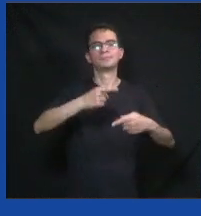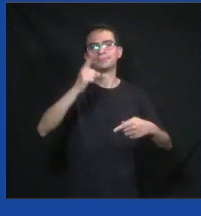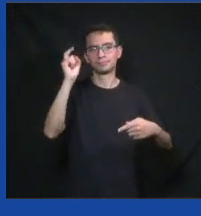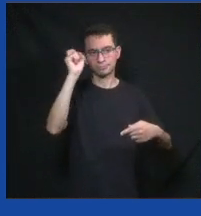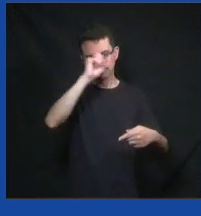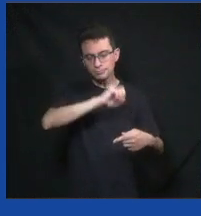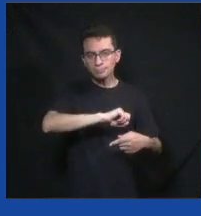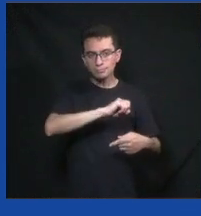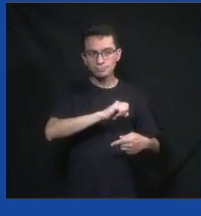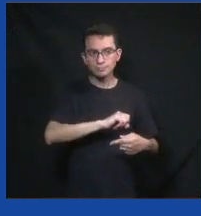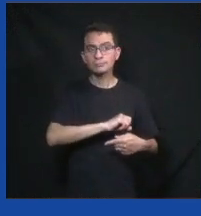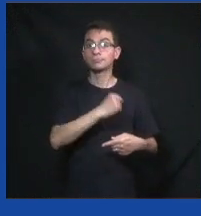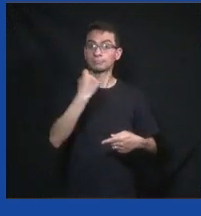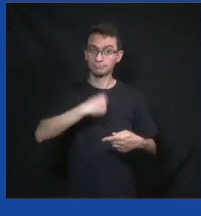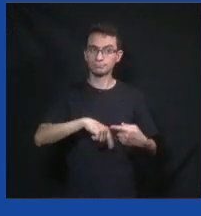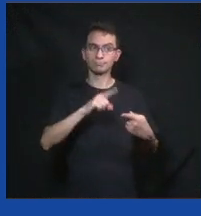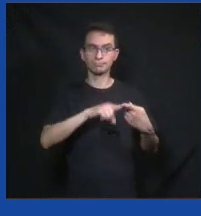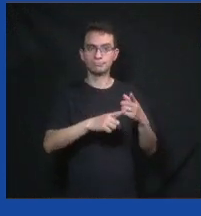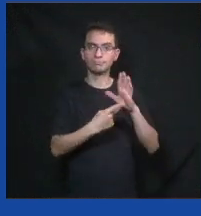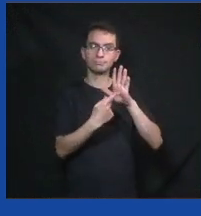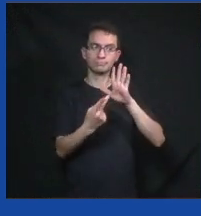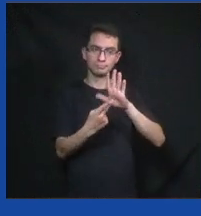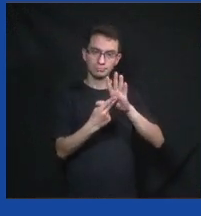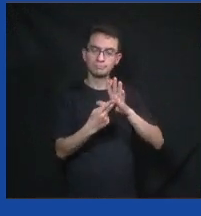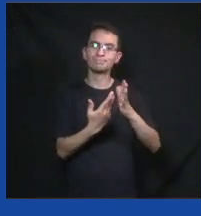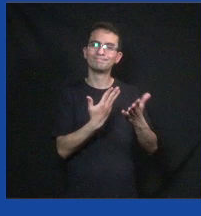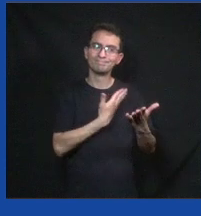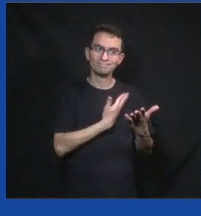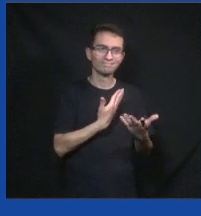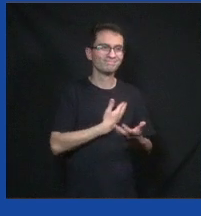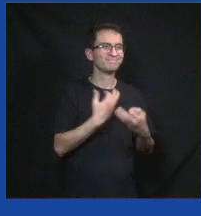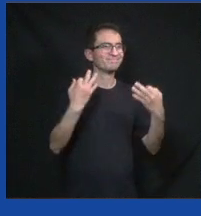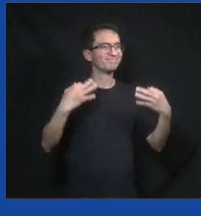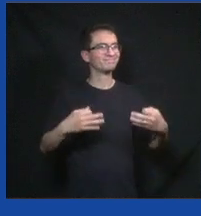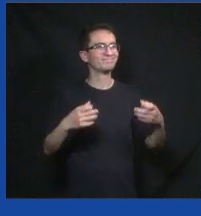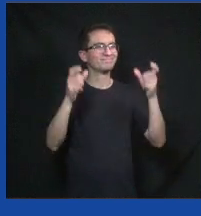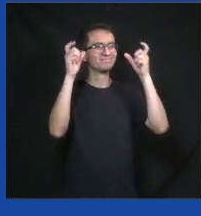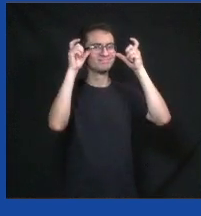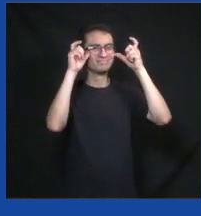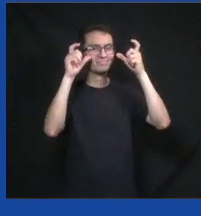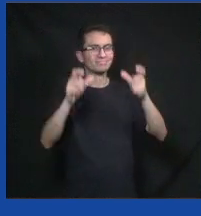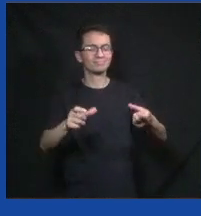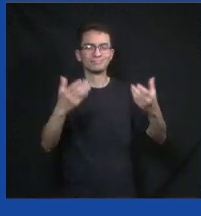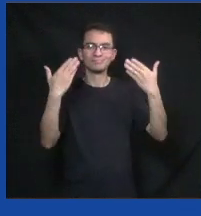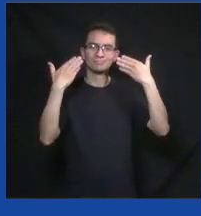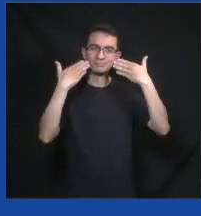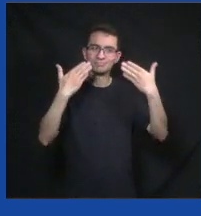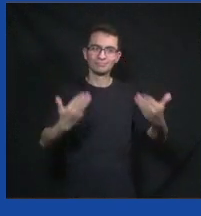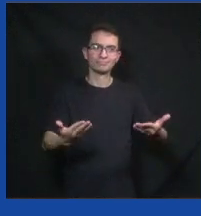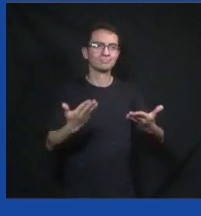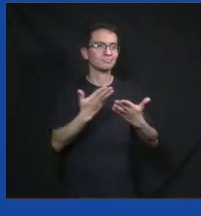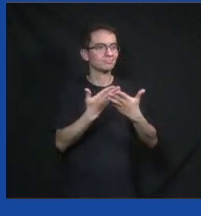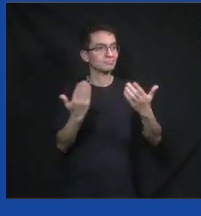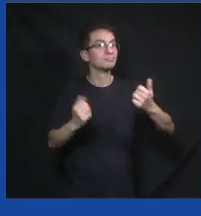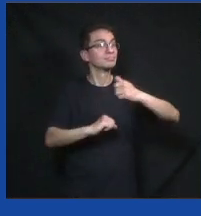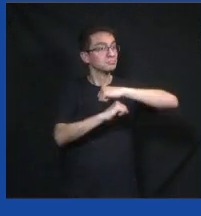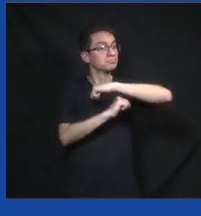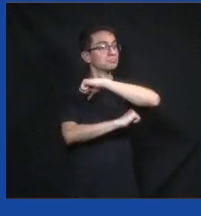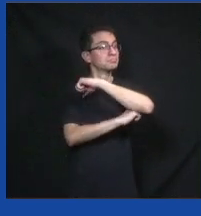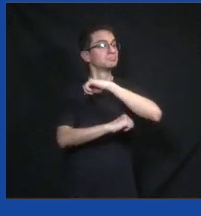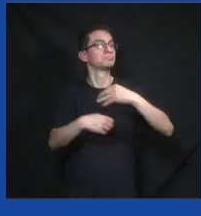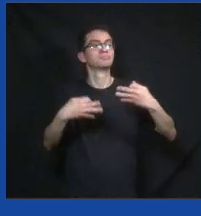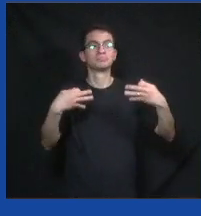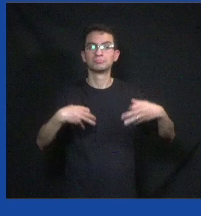rede social tinha que ser transparente, interativa, amigável, aberta e gerar engajamento pelo lado do cidadão, mas de uma forma